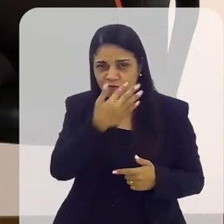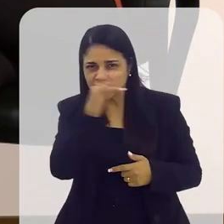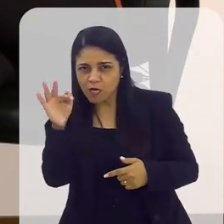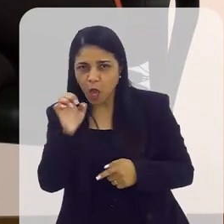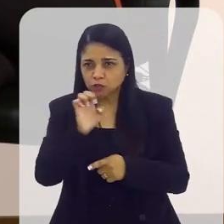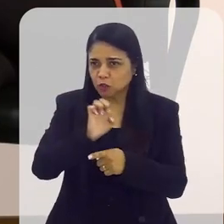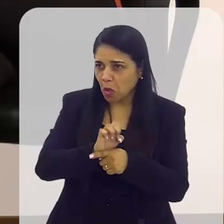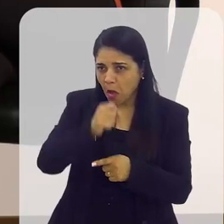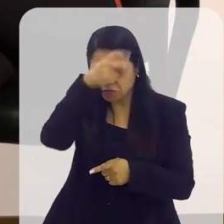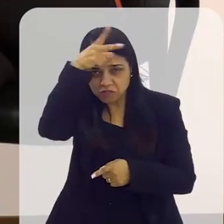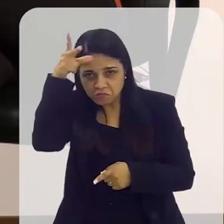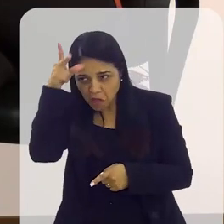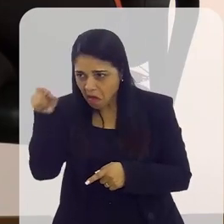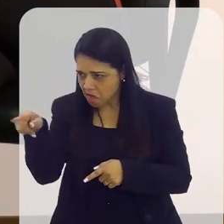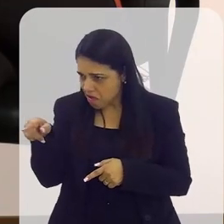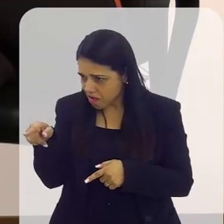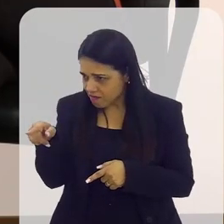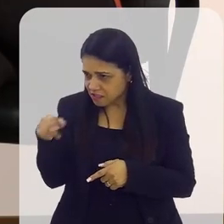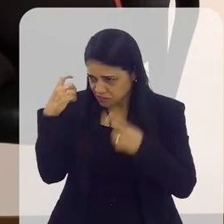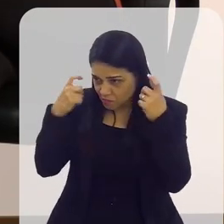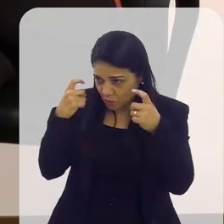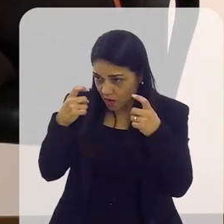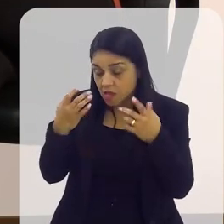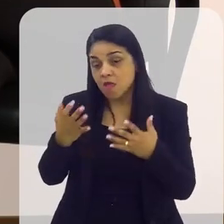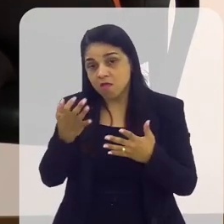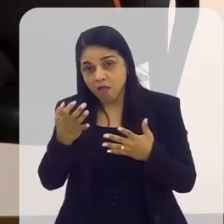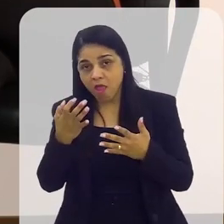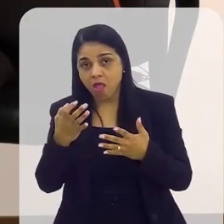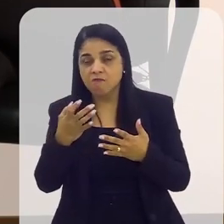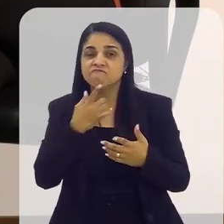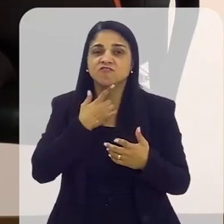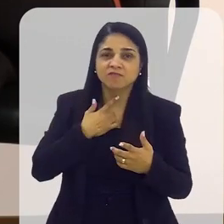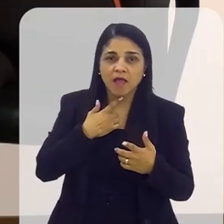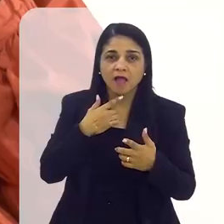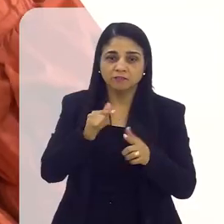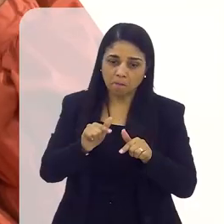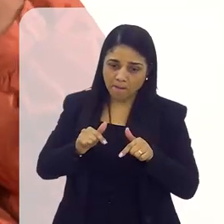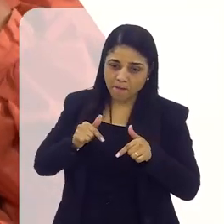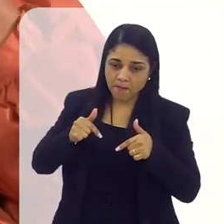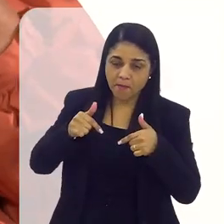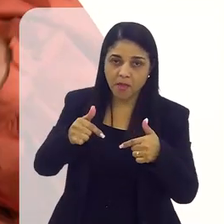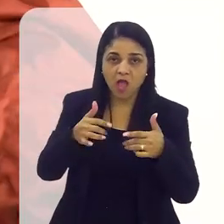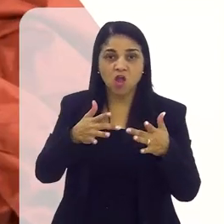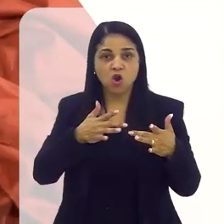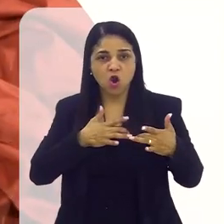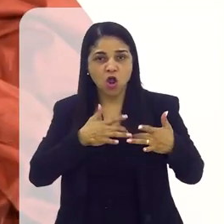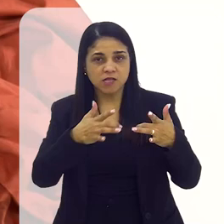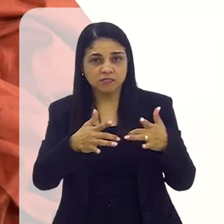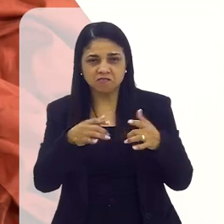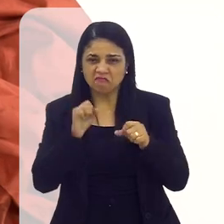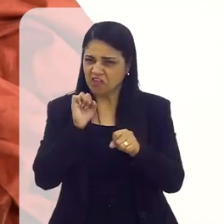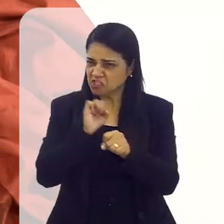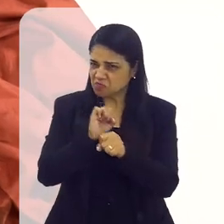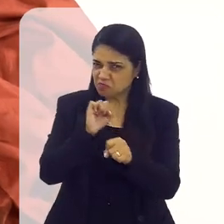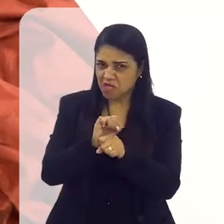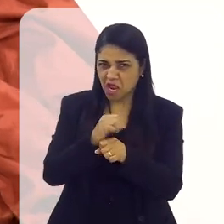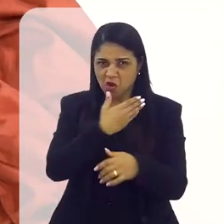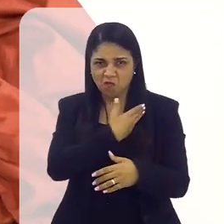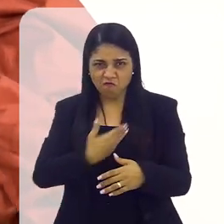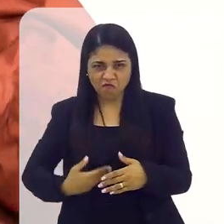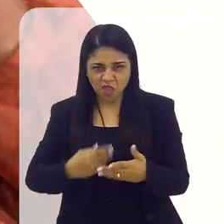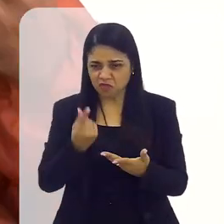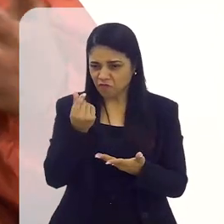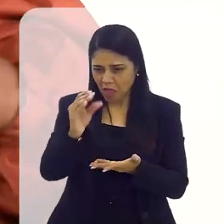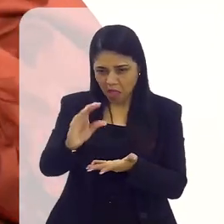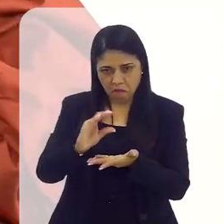estadual, federal ou municipal. Estou errada? Não. Quem quer, faz. Quem tem essa vontade no coração de ajudar, ela não vai esperar